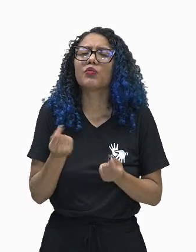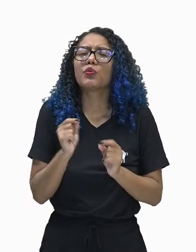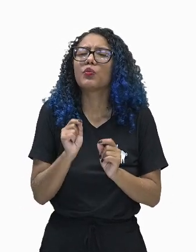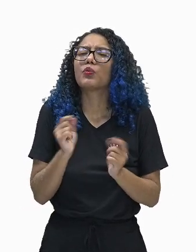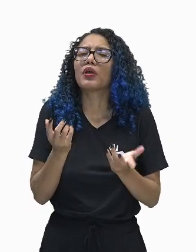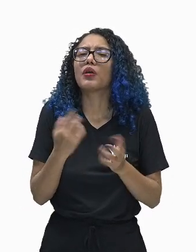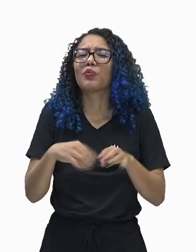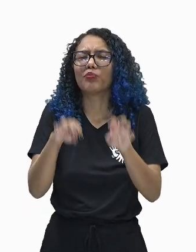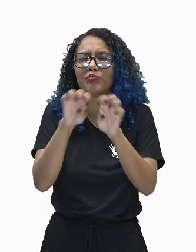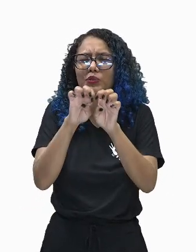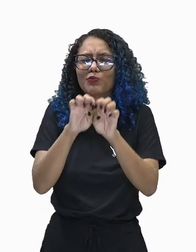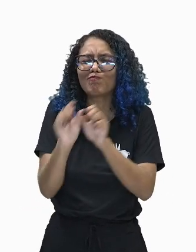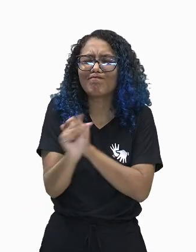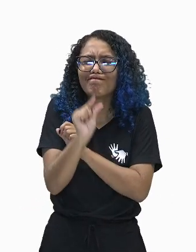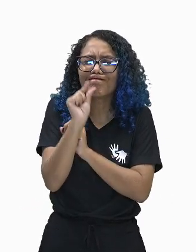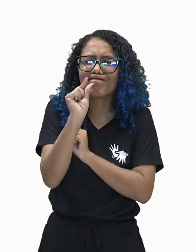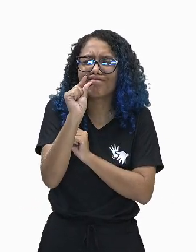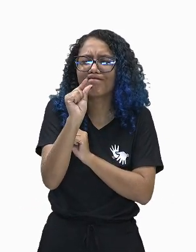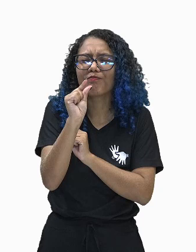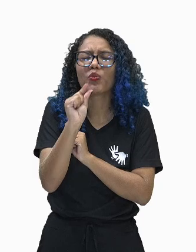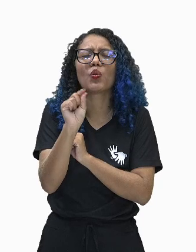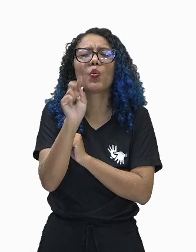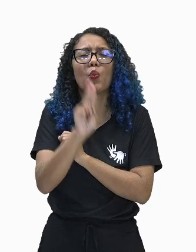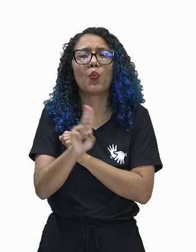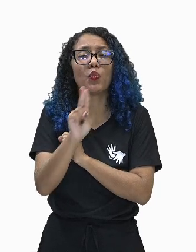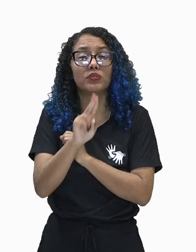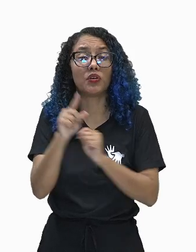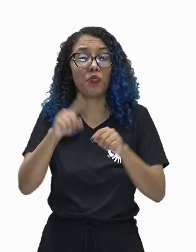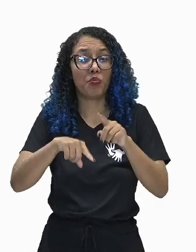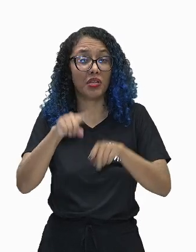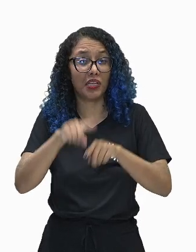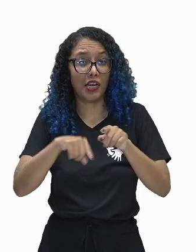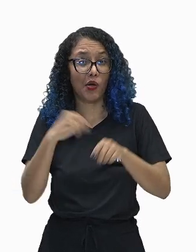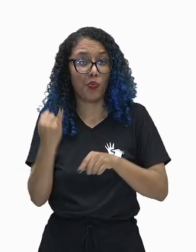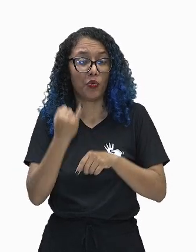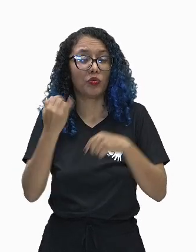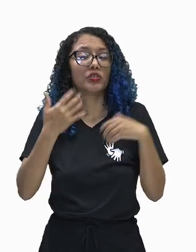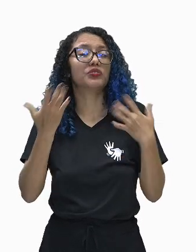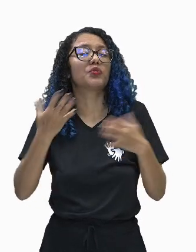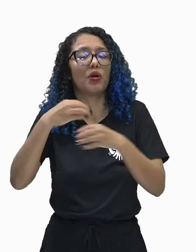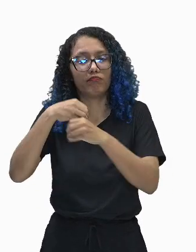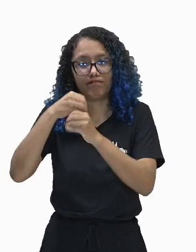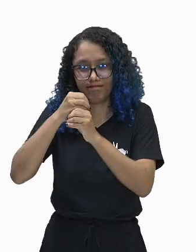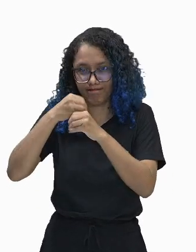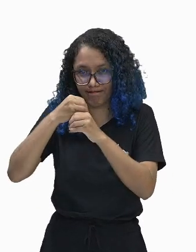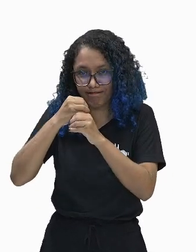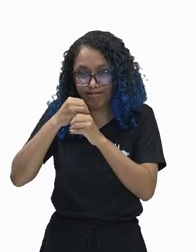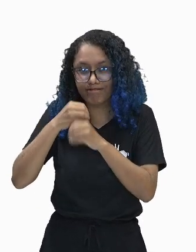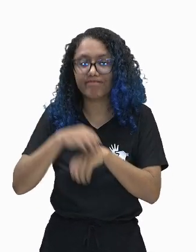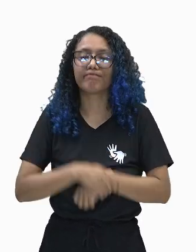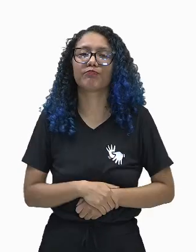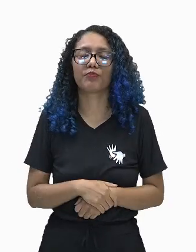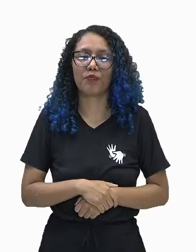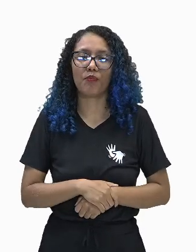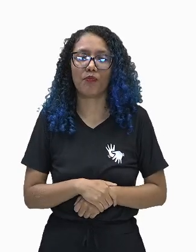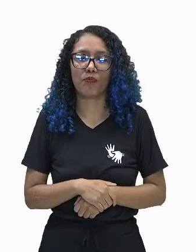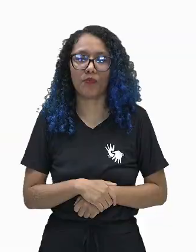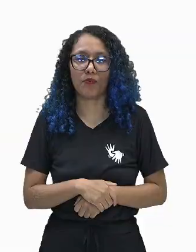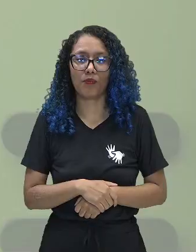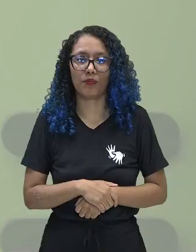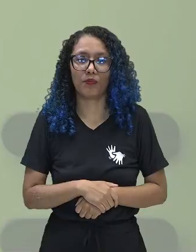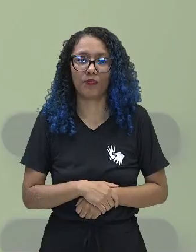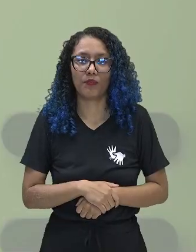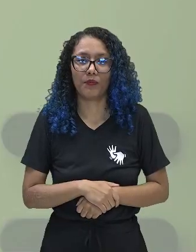no qual utilizamos uma ferramenta importante que é o microscópio. Então vamos